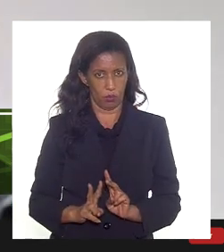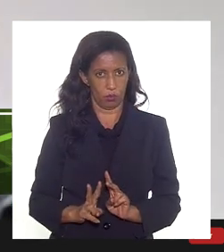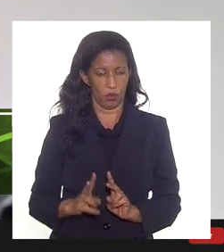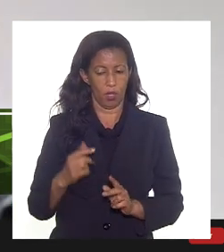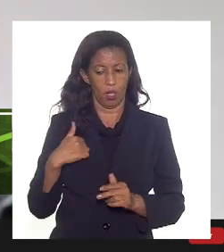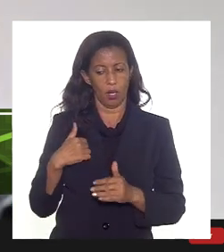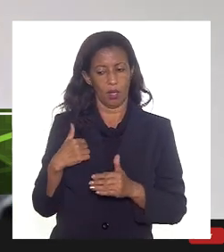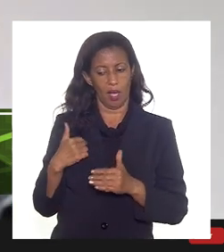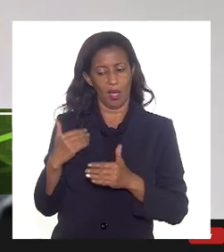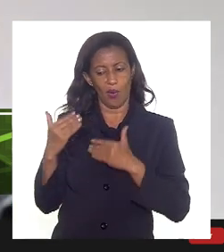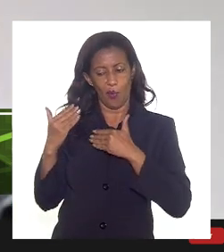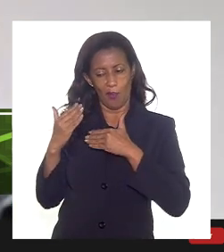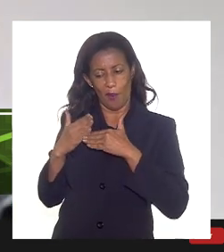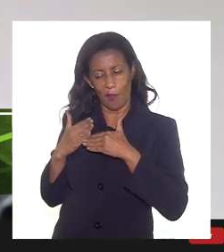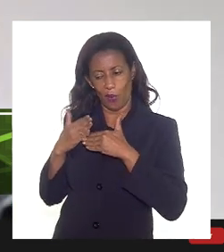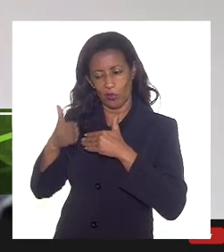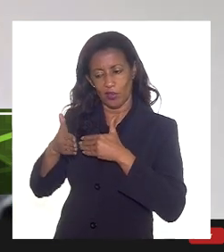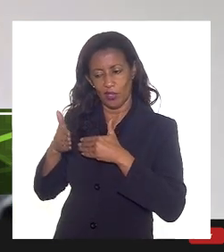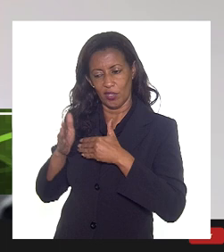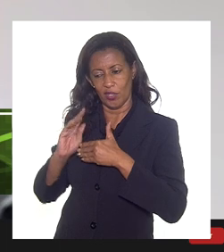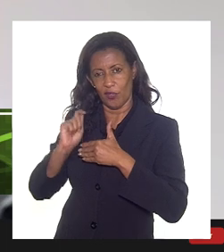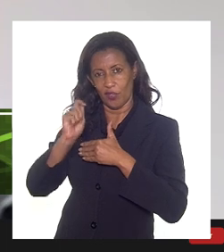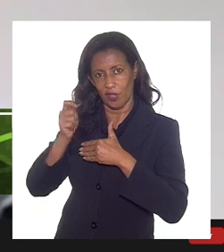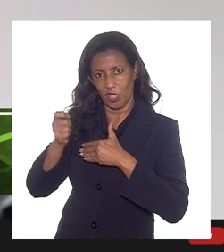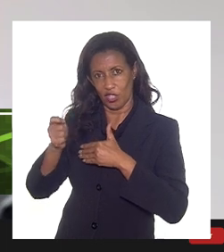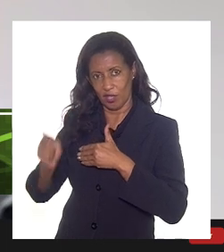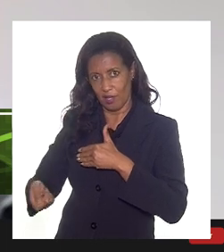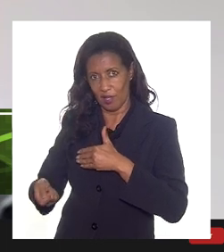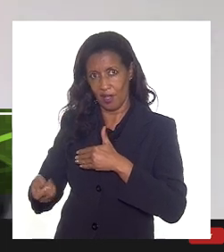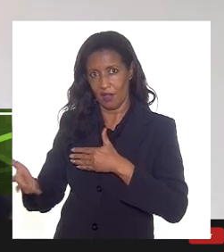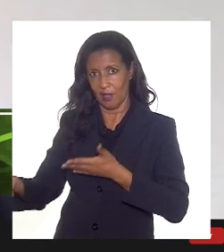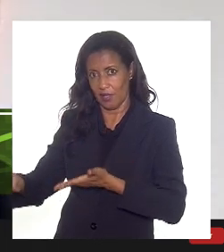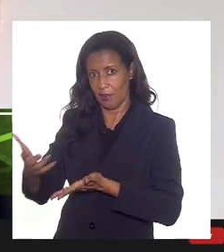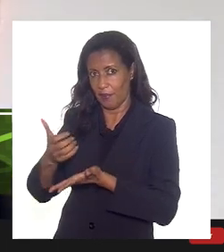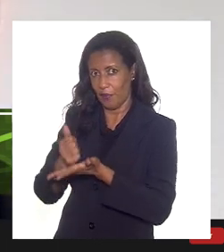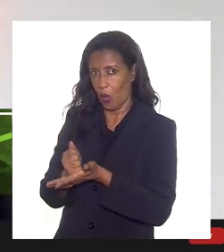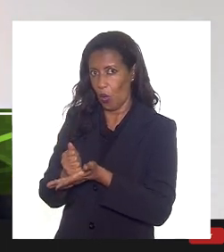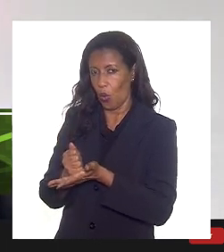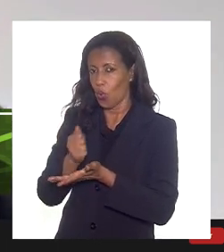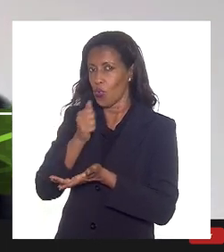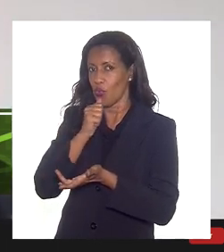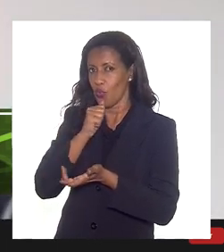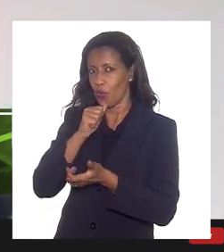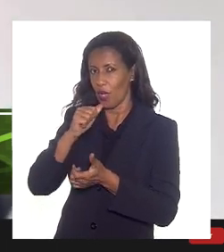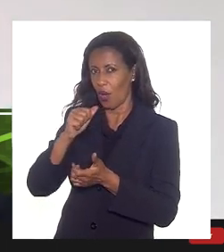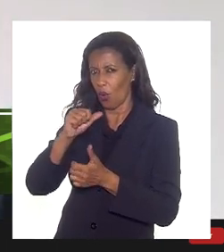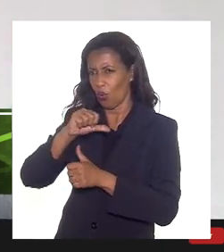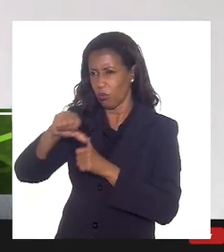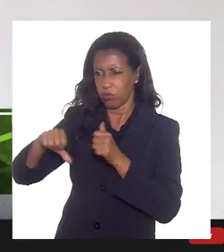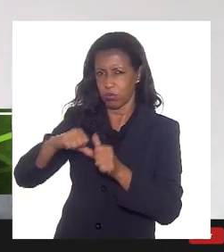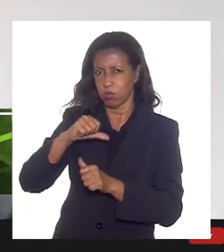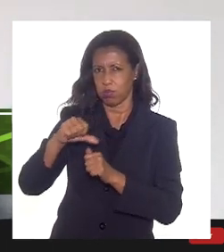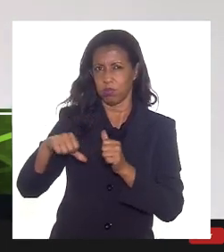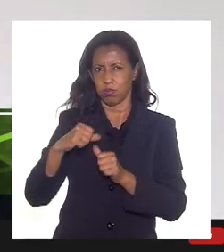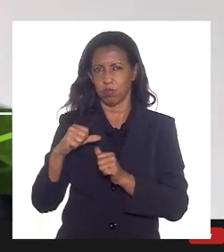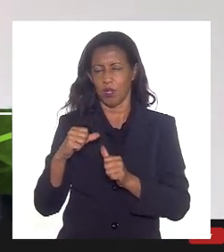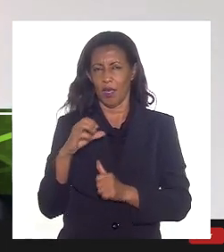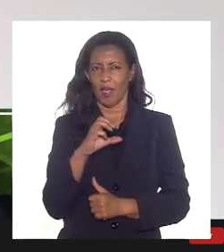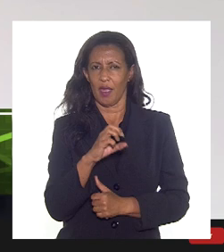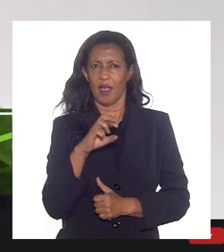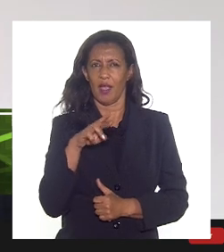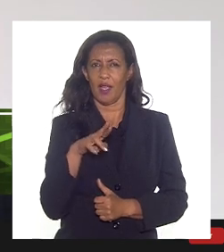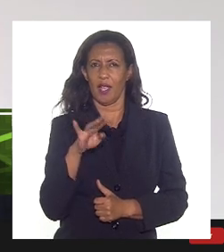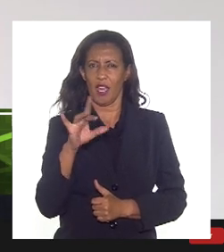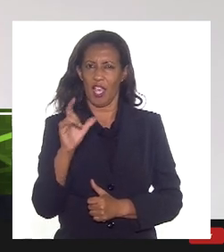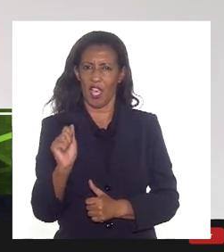chegada do que foi do que vocês receberam na venda não teria nenhum ajuste que tivesse que ser como se fosse um crédito